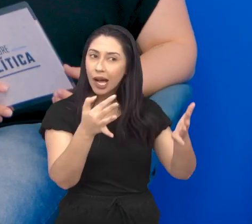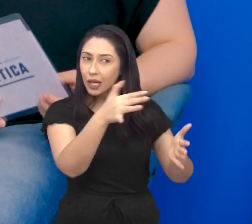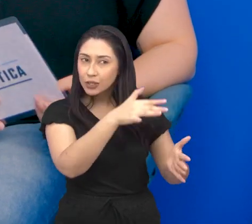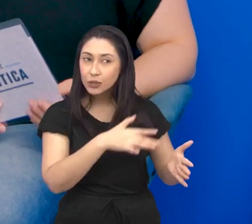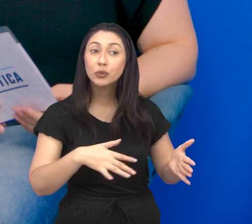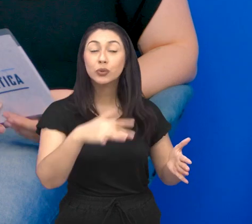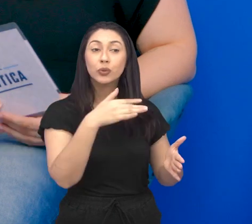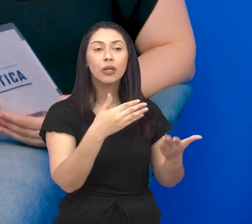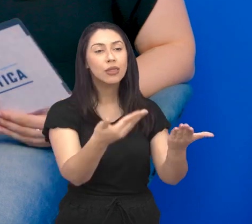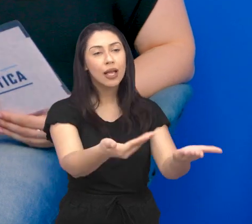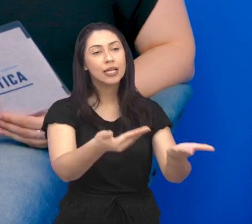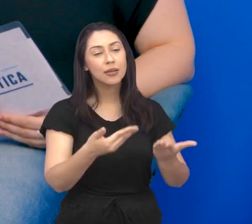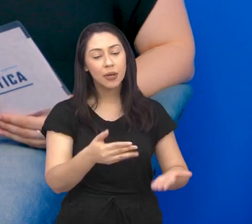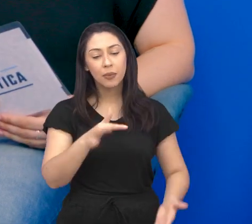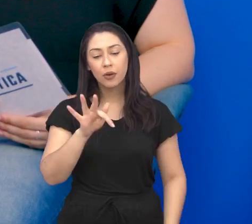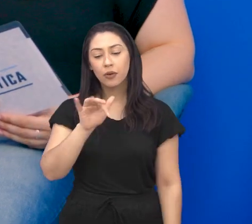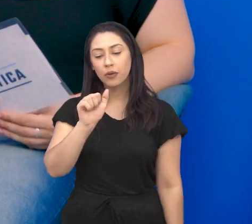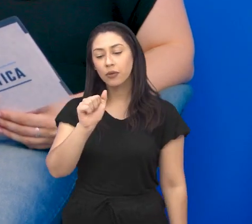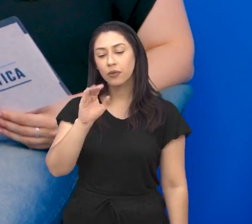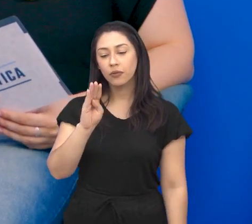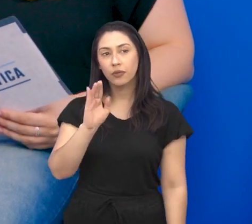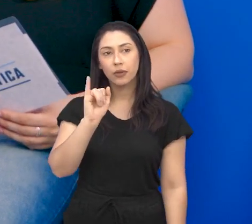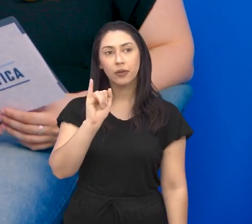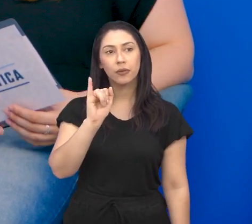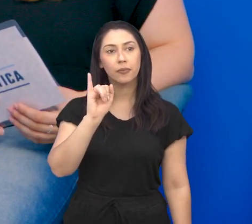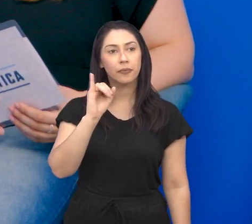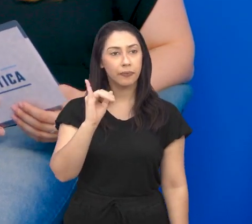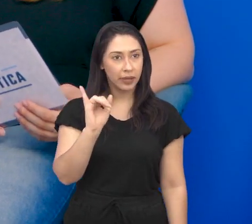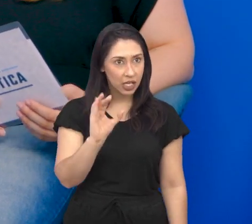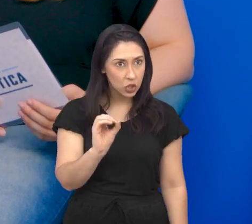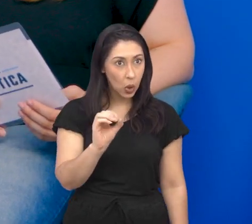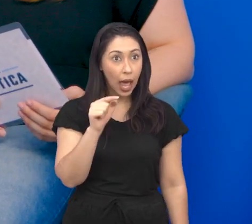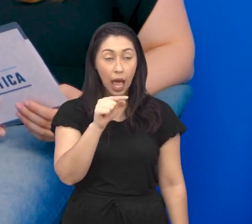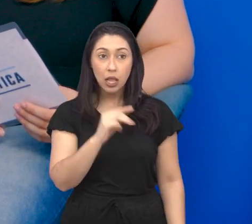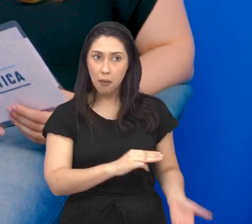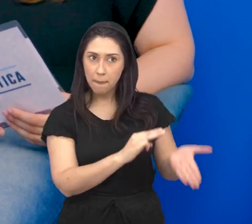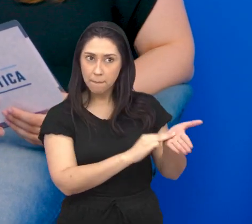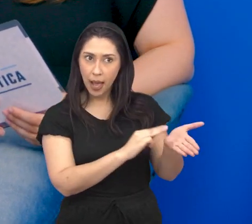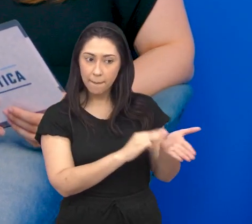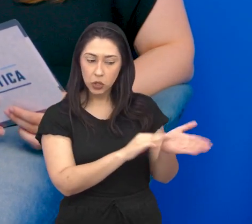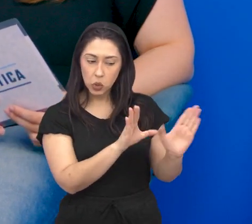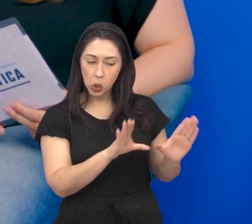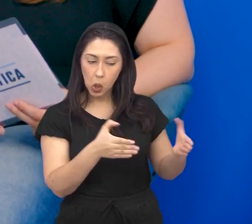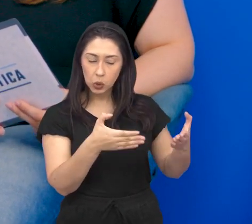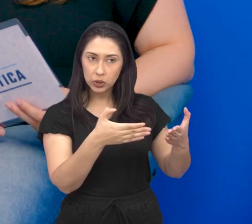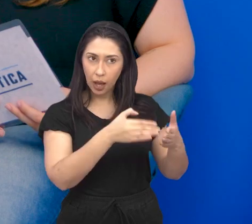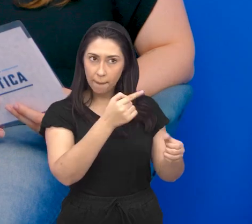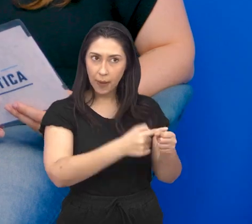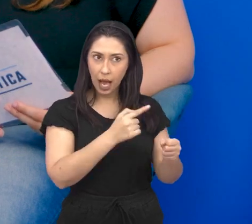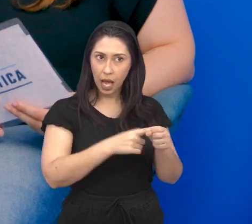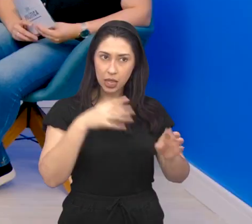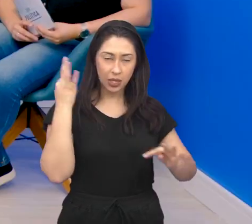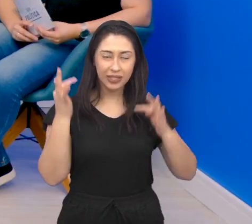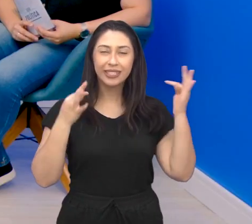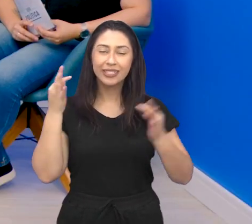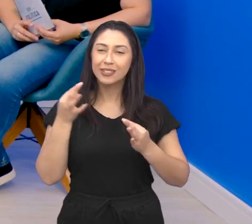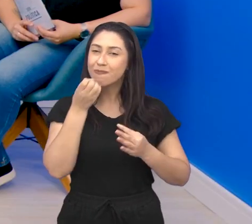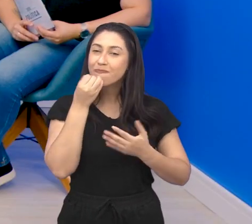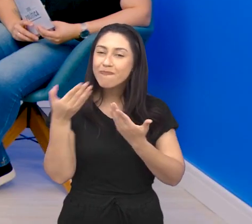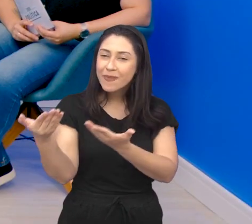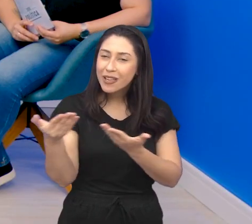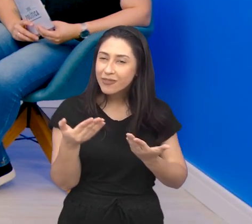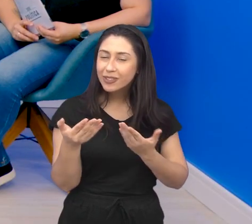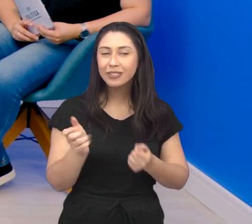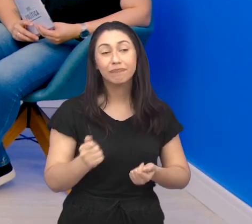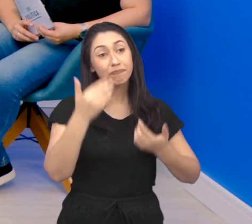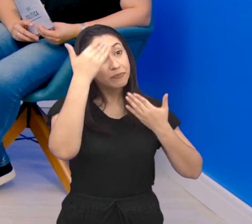recebe hoje aqui no estúdio o Fabrício Felipe. Ele é membro do CONTUR, o Conselho Municipal de Turismo aqui de São José. Fabrício, seja muito bem